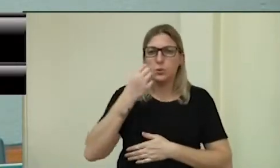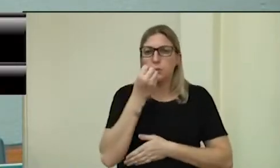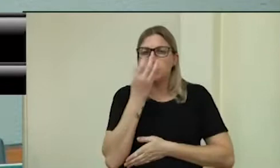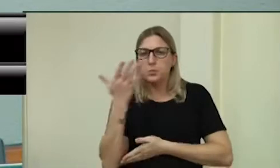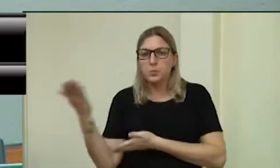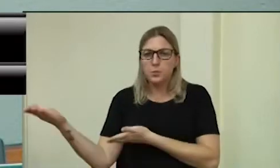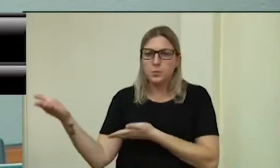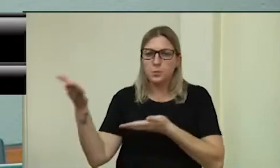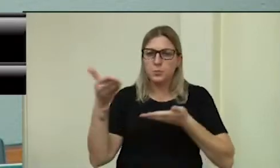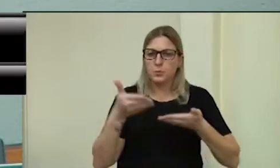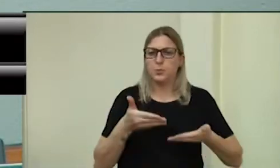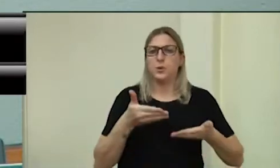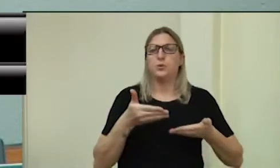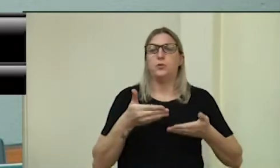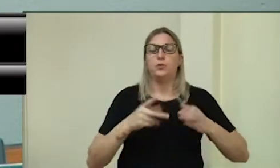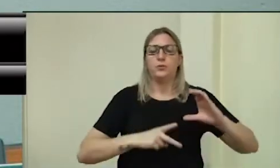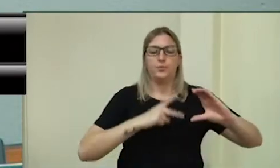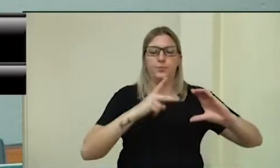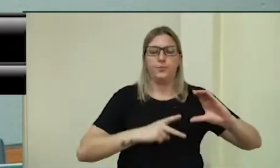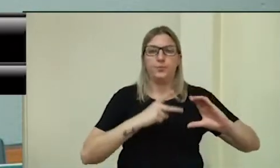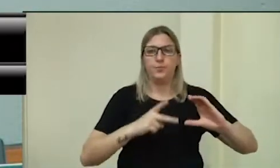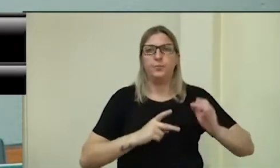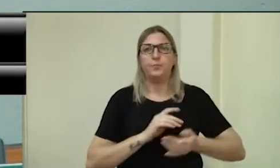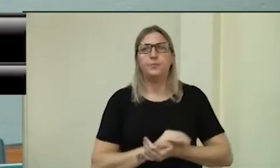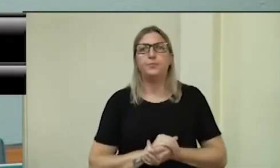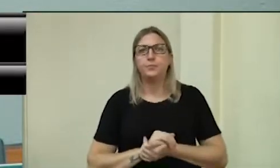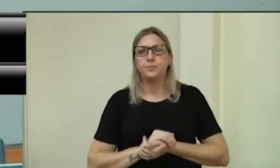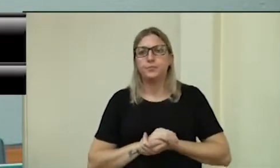muito bem-vinda à Casa Legislativa.